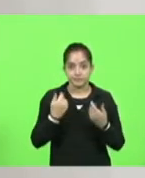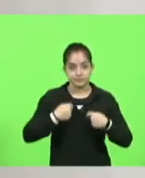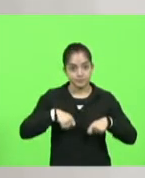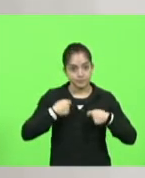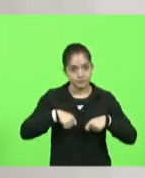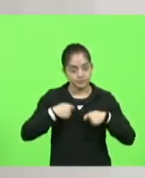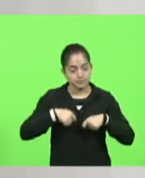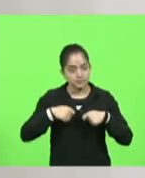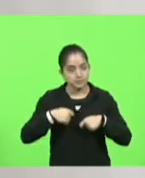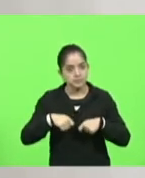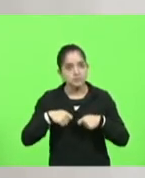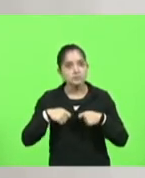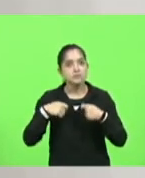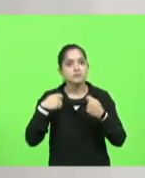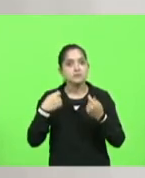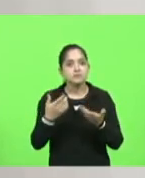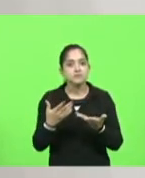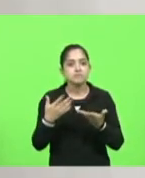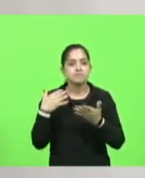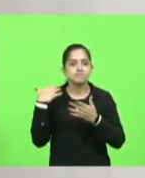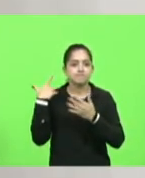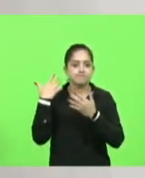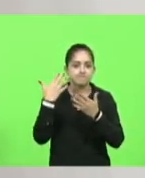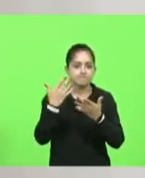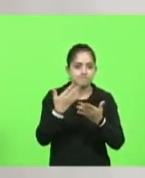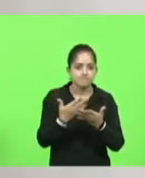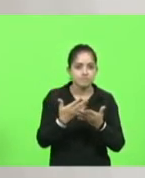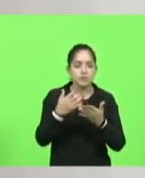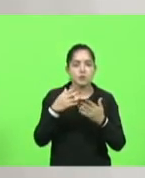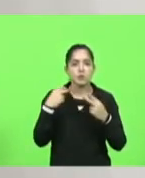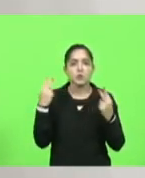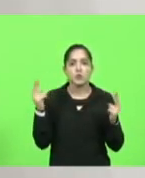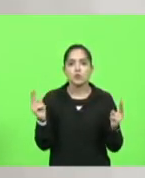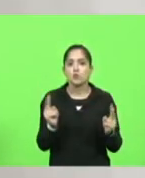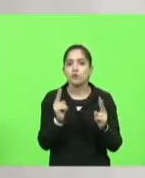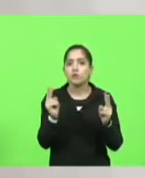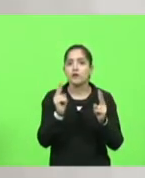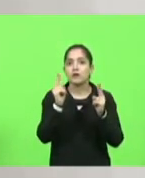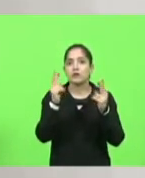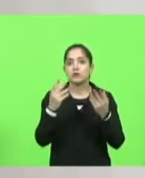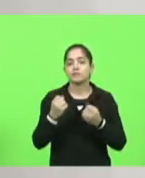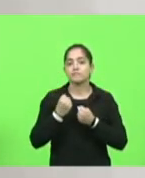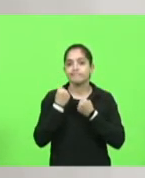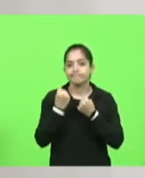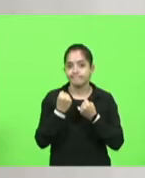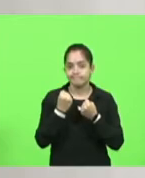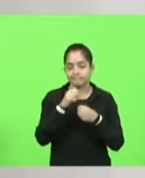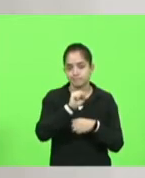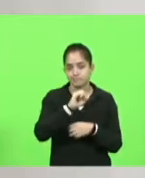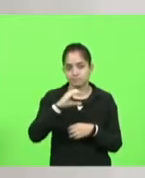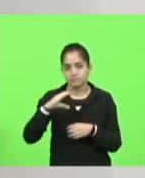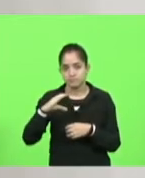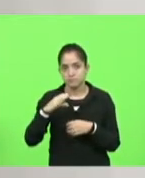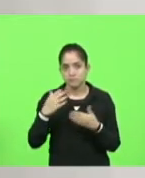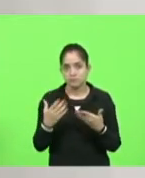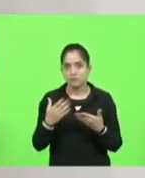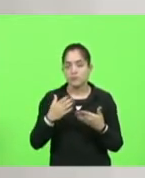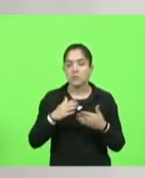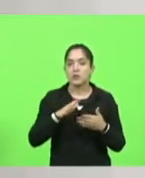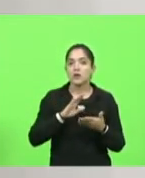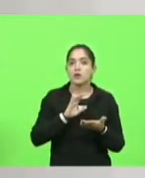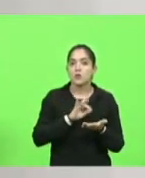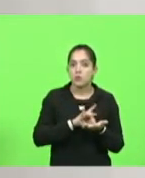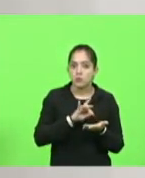resgatar as raízes o valor da força catarinense. Ter uma ação concreta